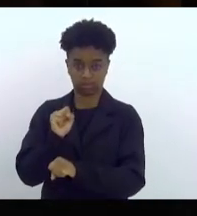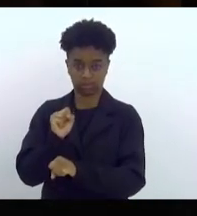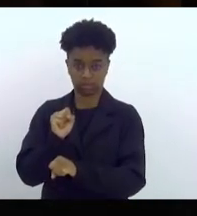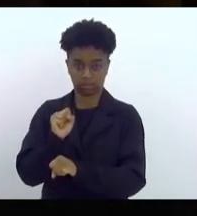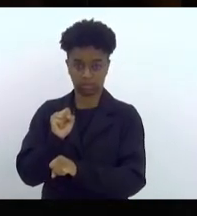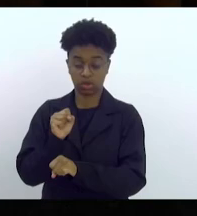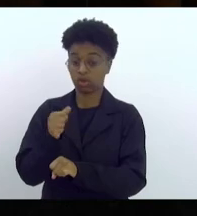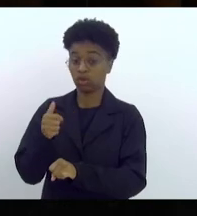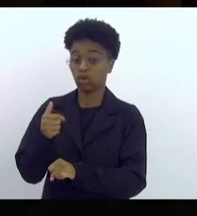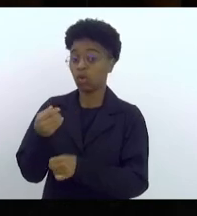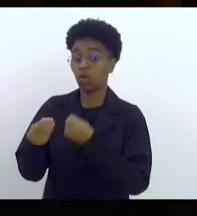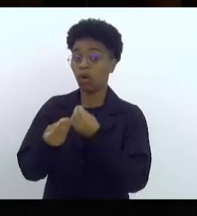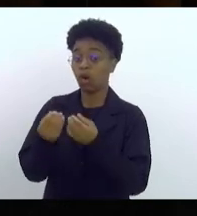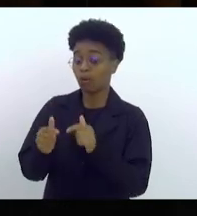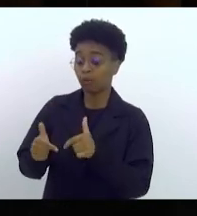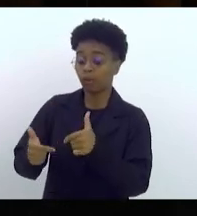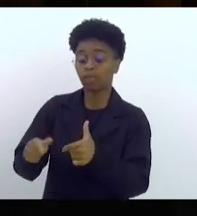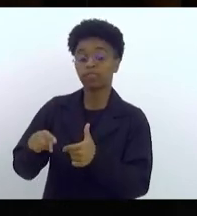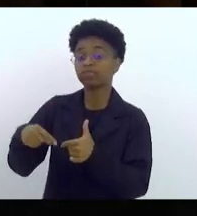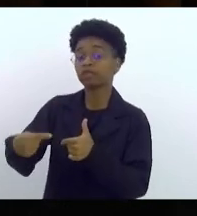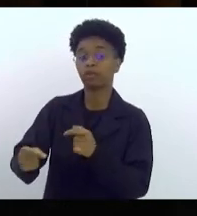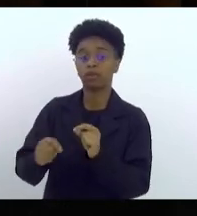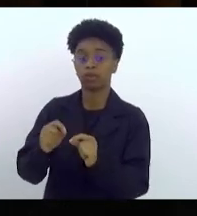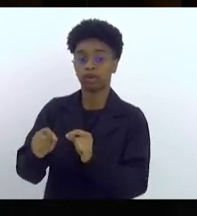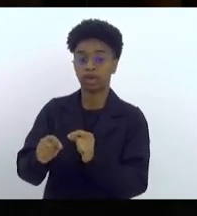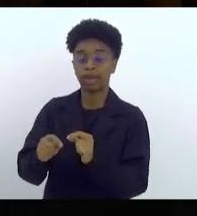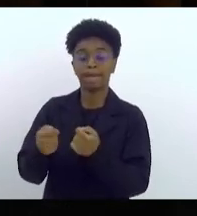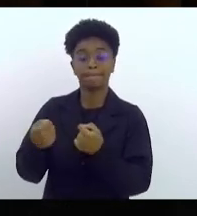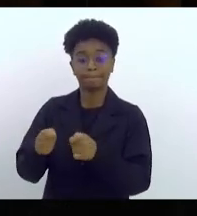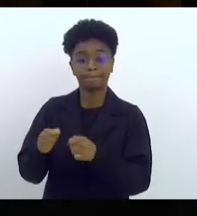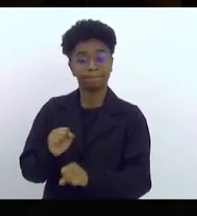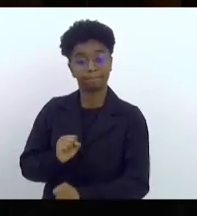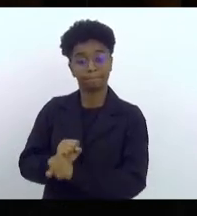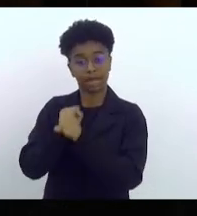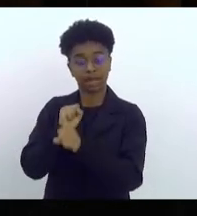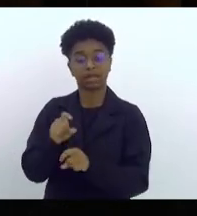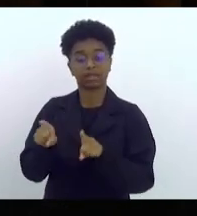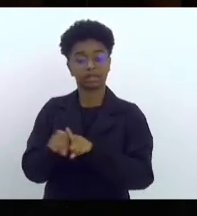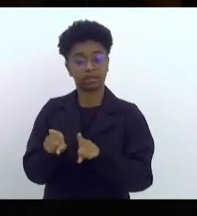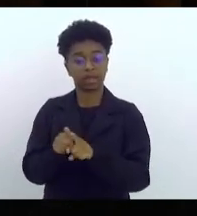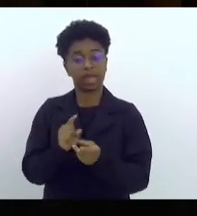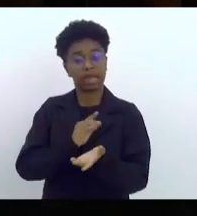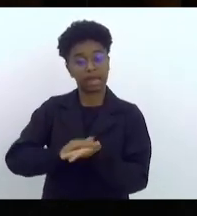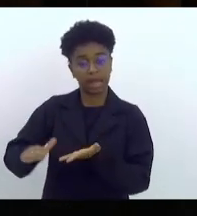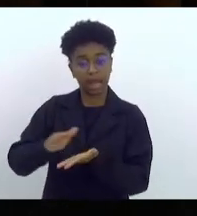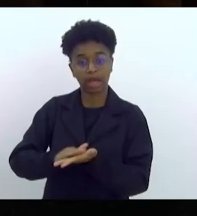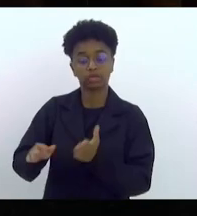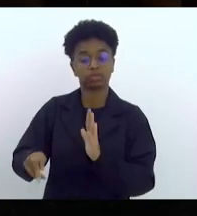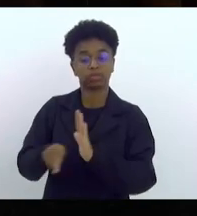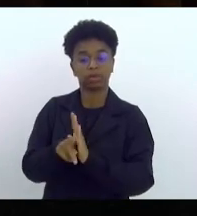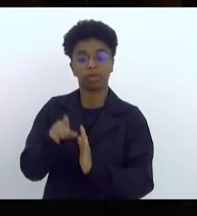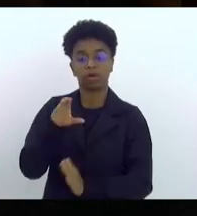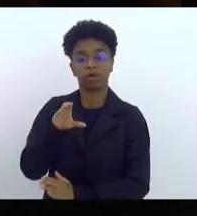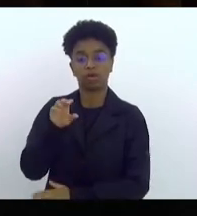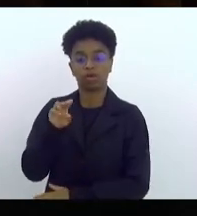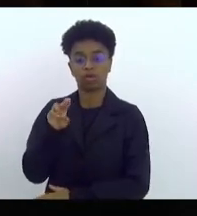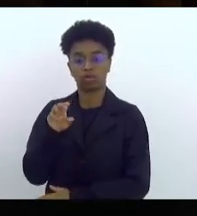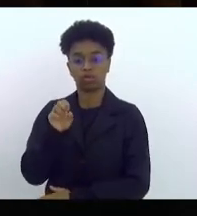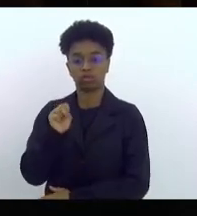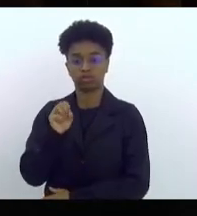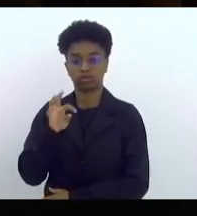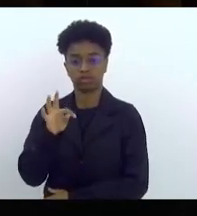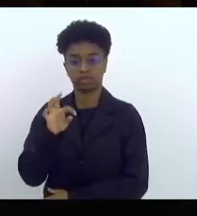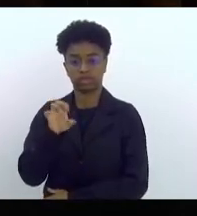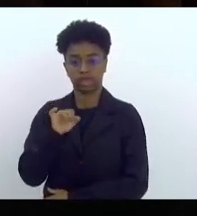segundo passo é contingenciar e cortar despesas de custeio, para